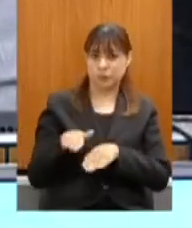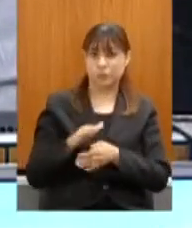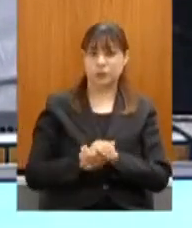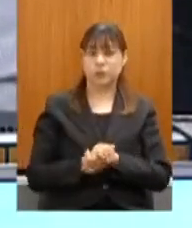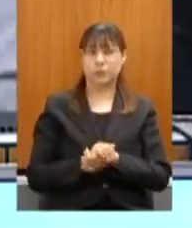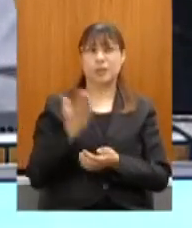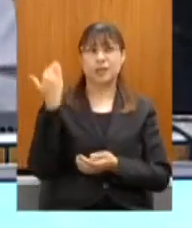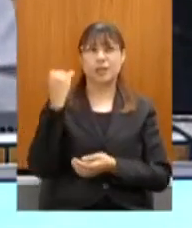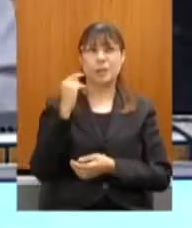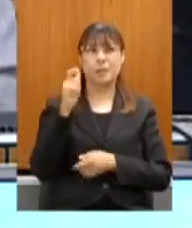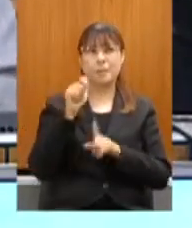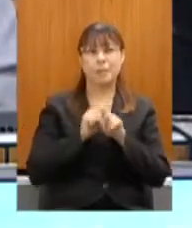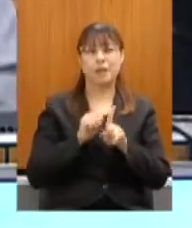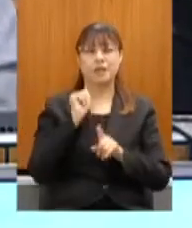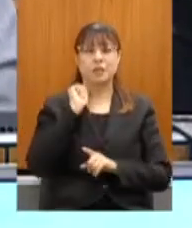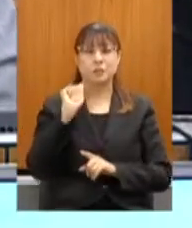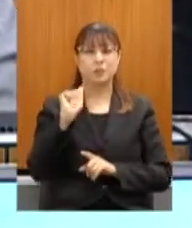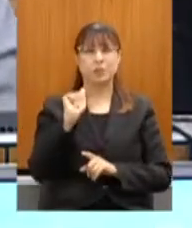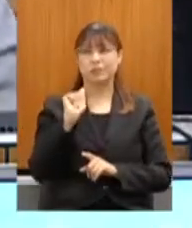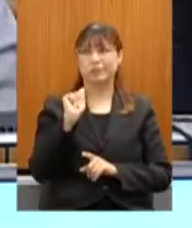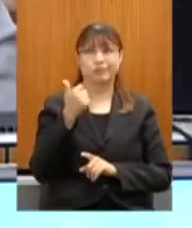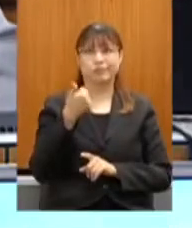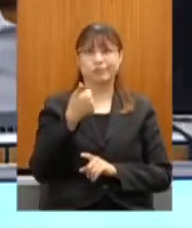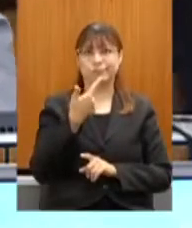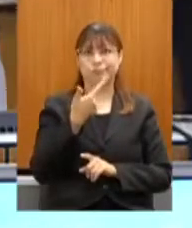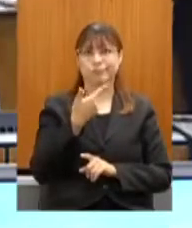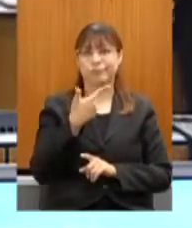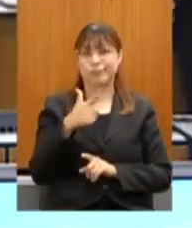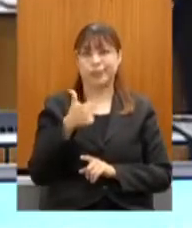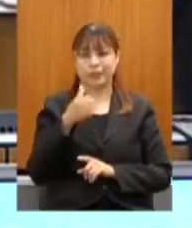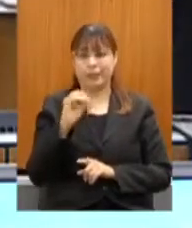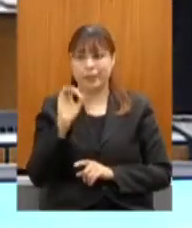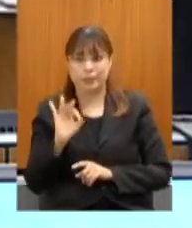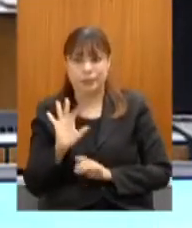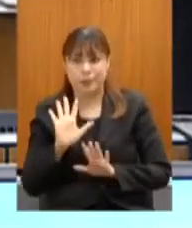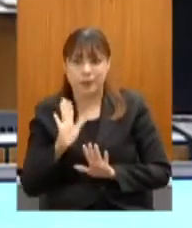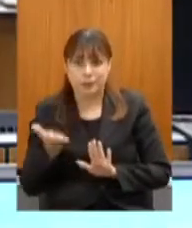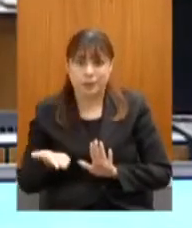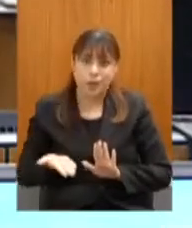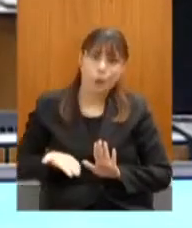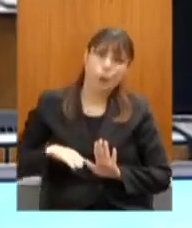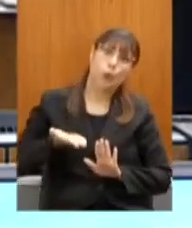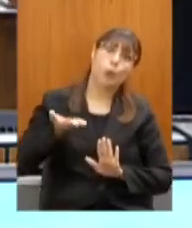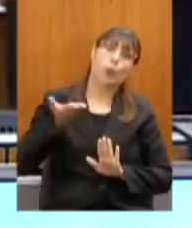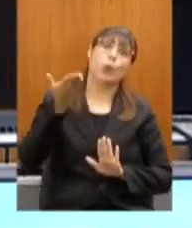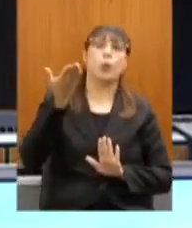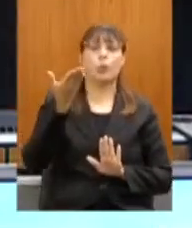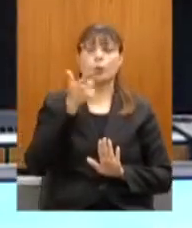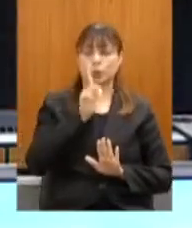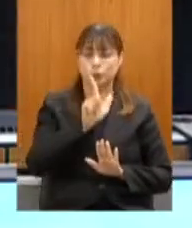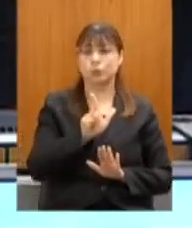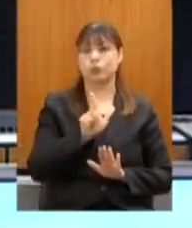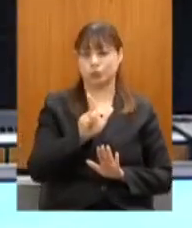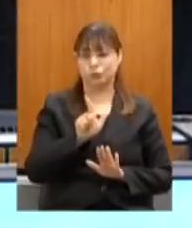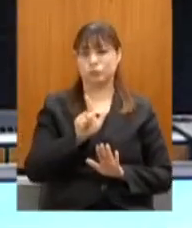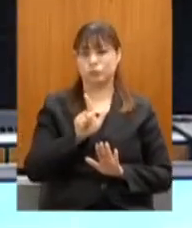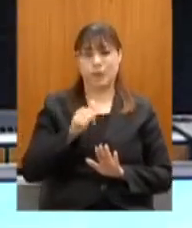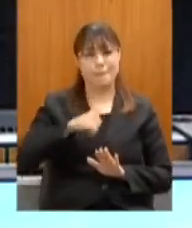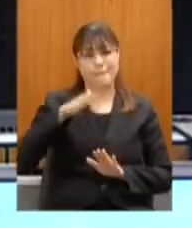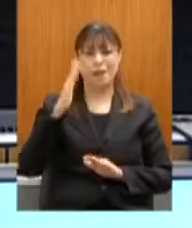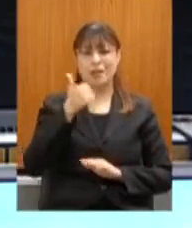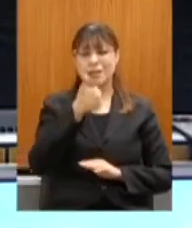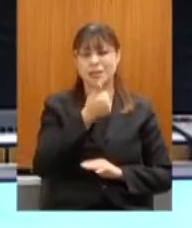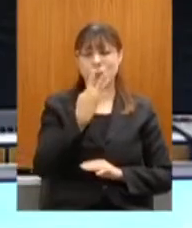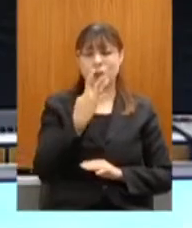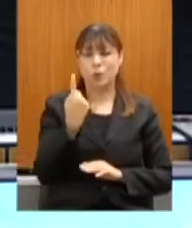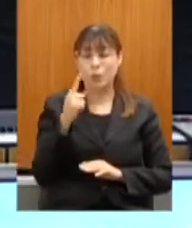nós tínhamos nem 10% disso, está tendo um crescimento bem considerável. Mais de 141 mil